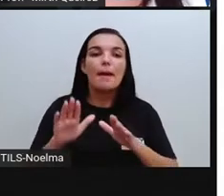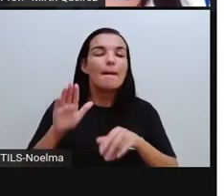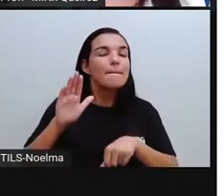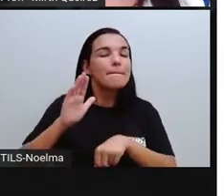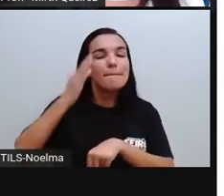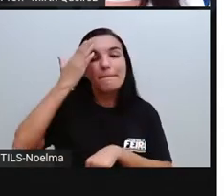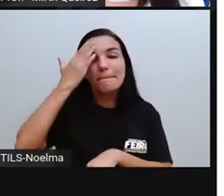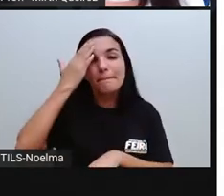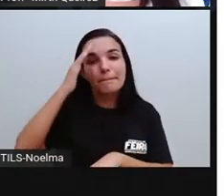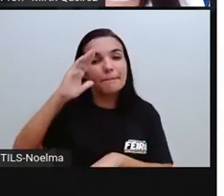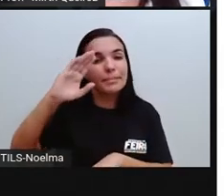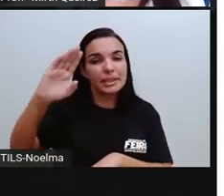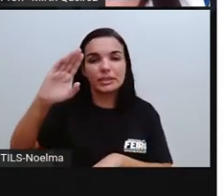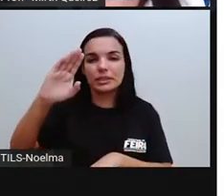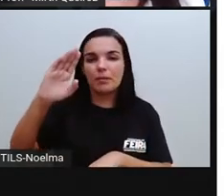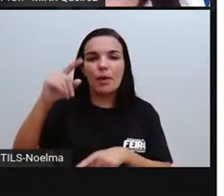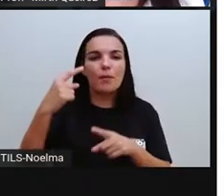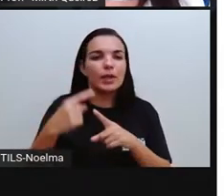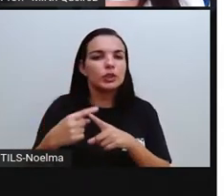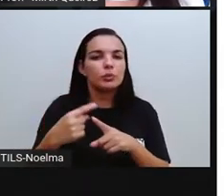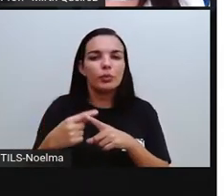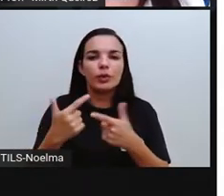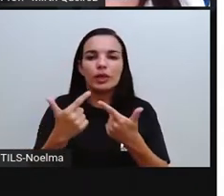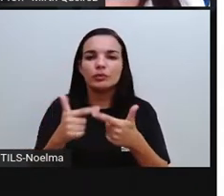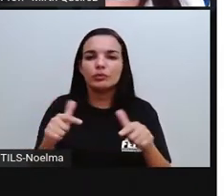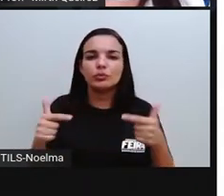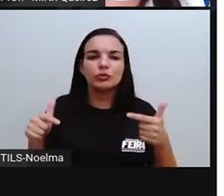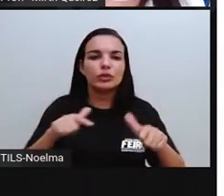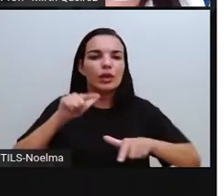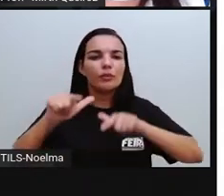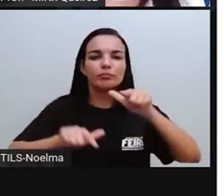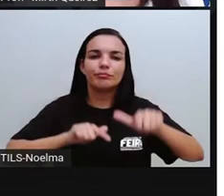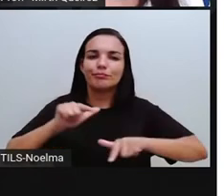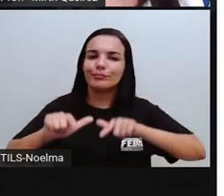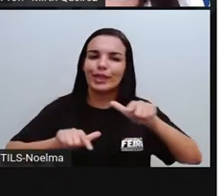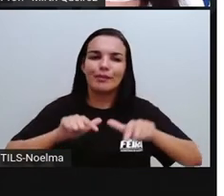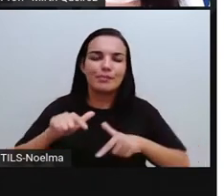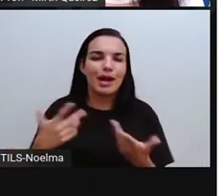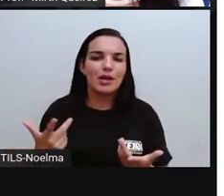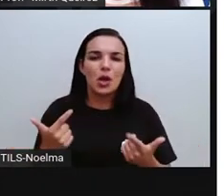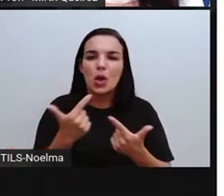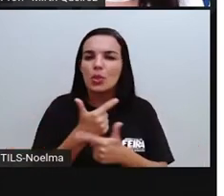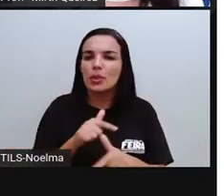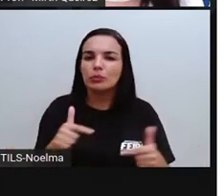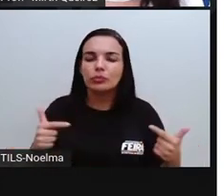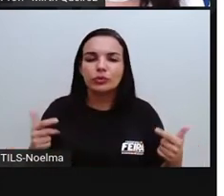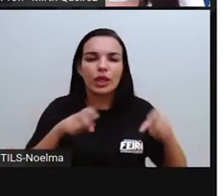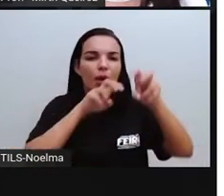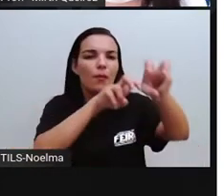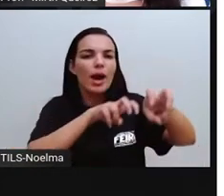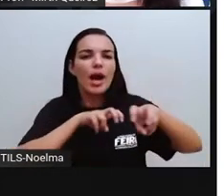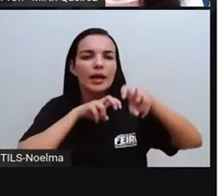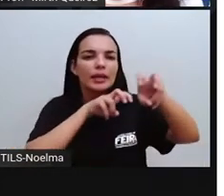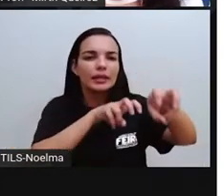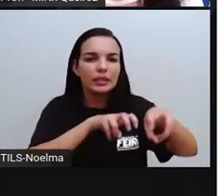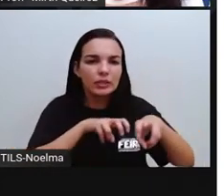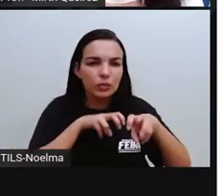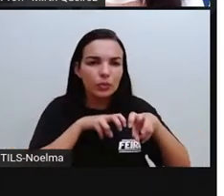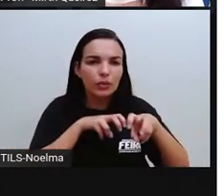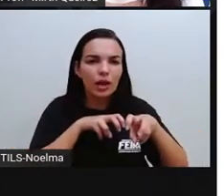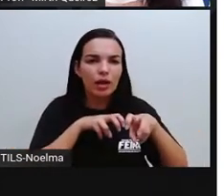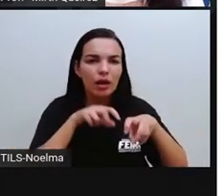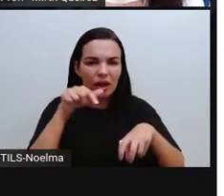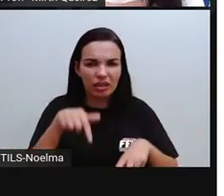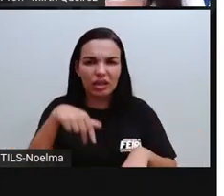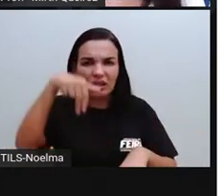mesmo com a seca, nós não temos aqui o desenvolvimento da agricultura na região nordeste. Quer dizer que não existe a agricultura